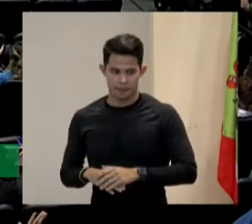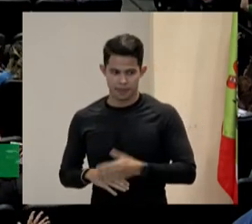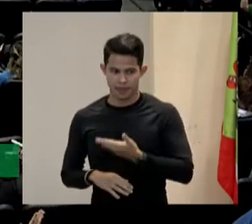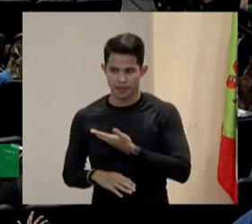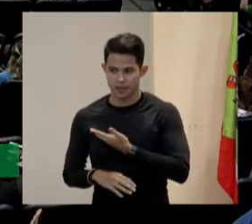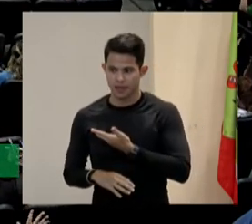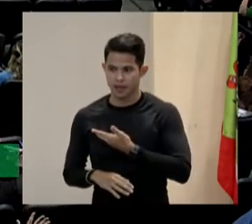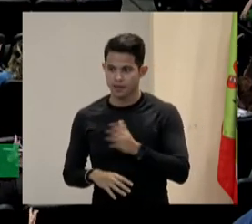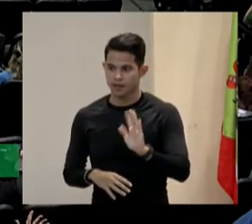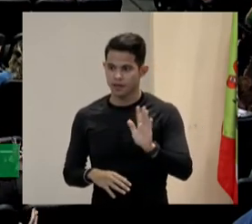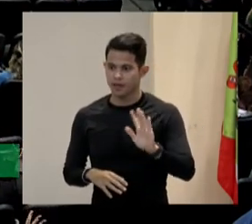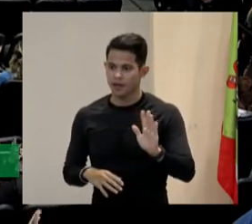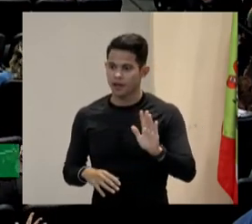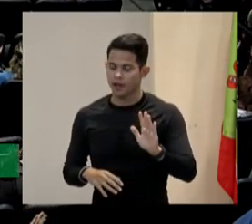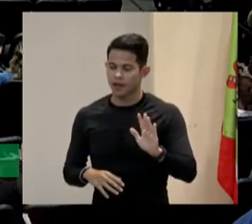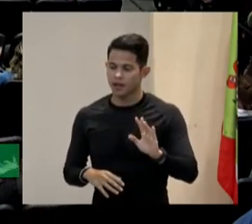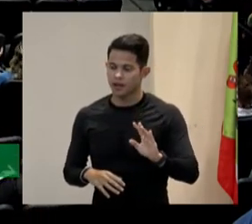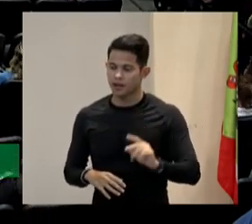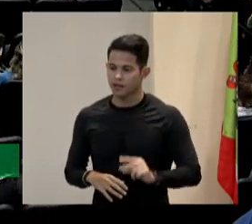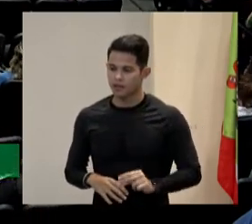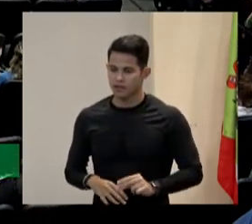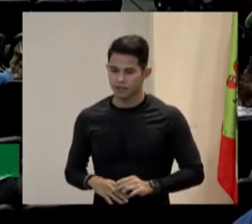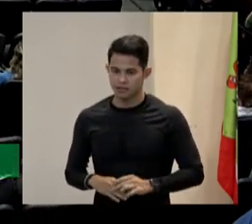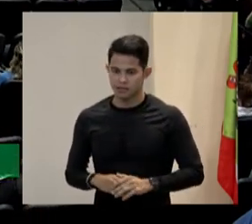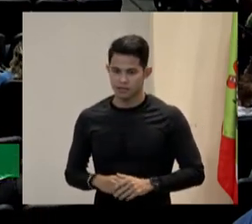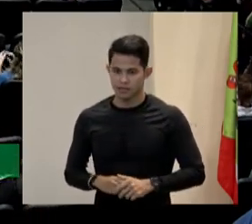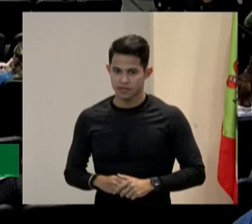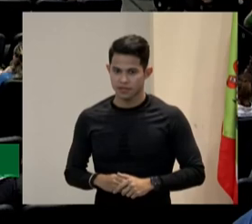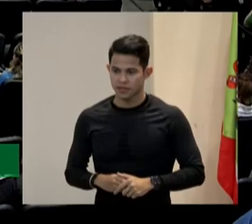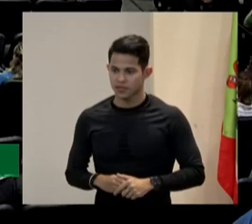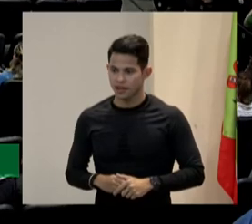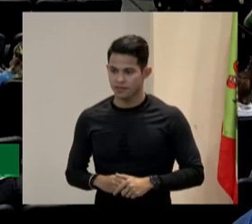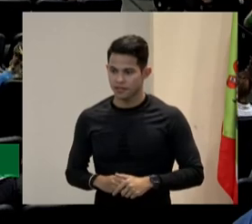e desculpa eu falo alto também pra quem tá com problema sensorial